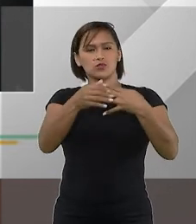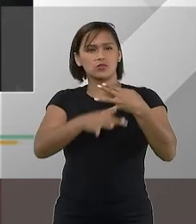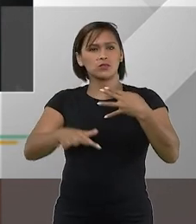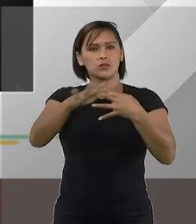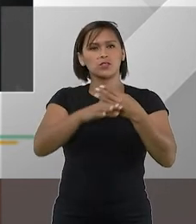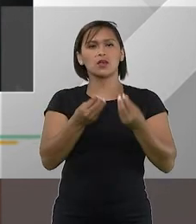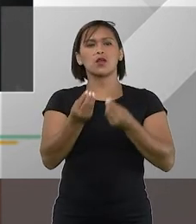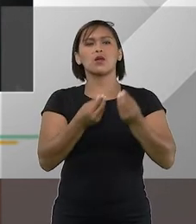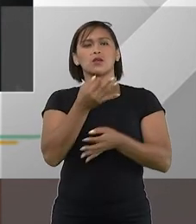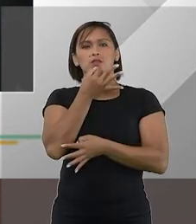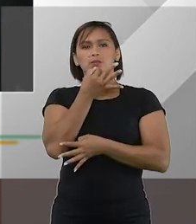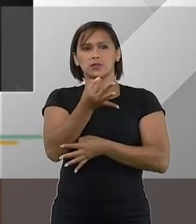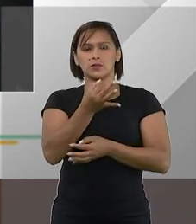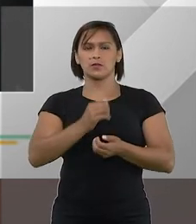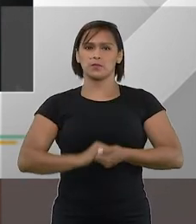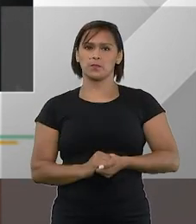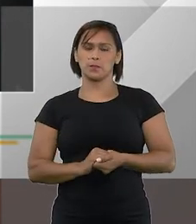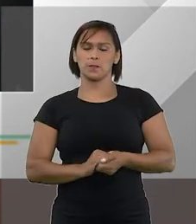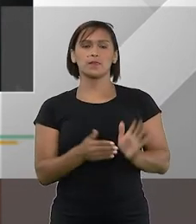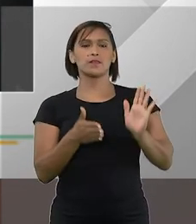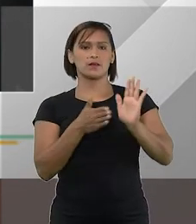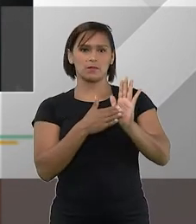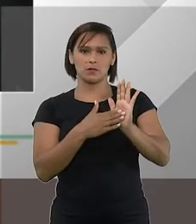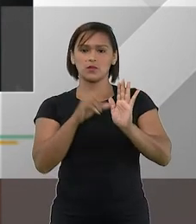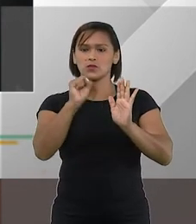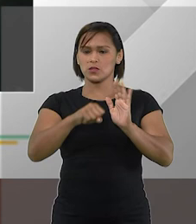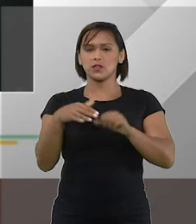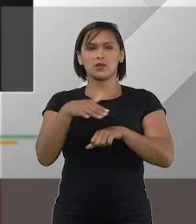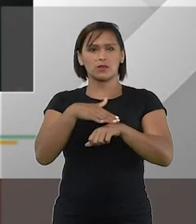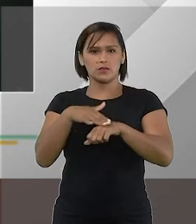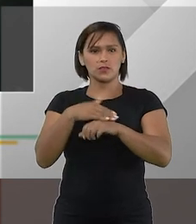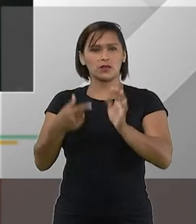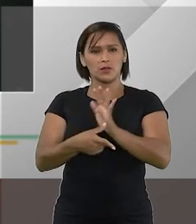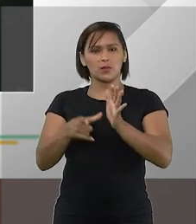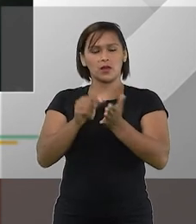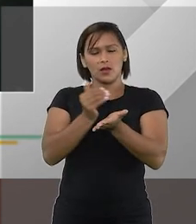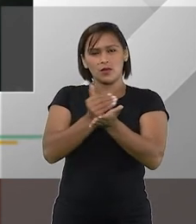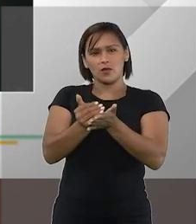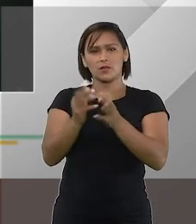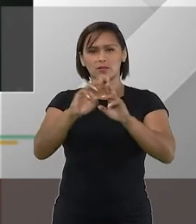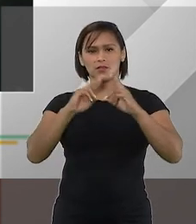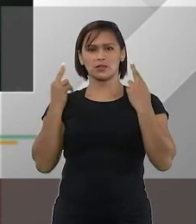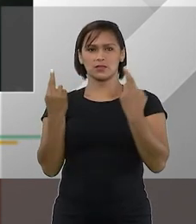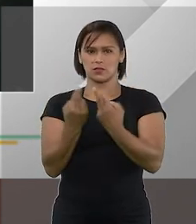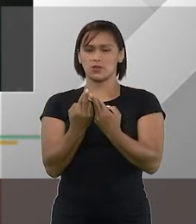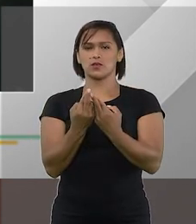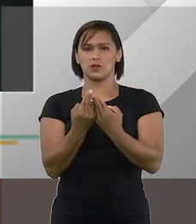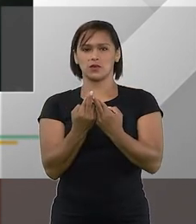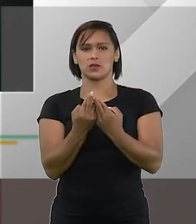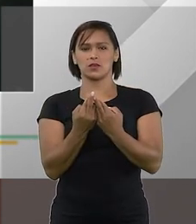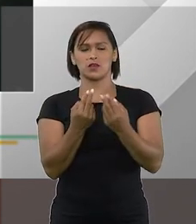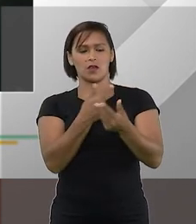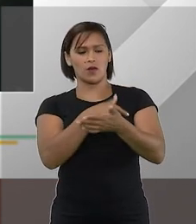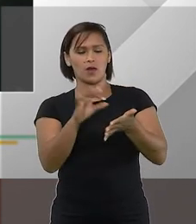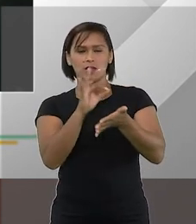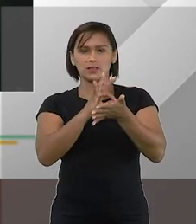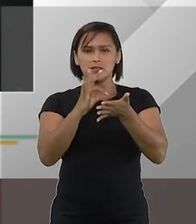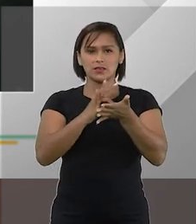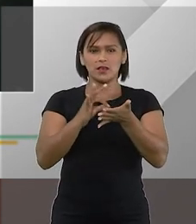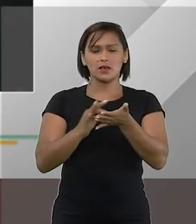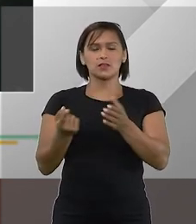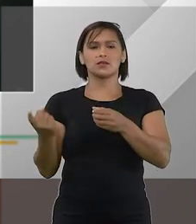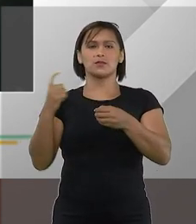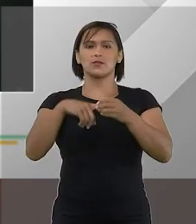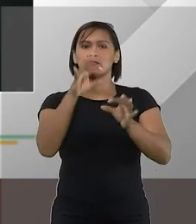senhor enxerga isso? bem a propósito nós conversamos um pouco antes de começarmos esses nossos rabiscos aqui